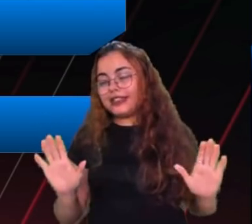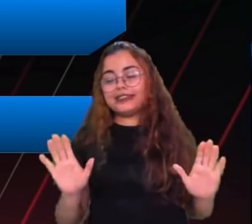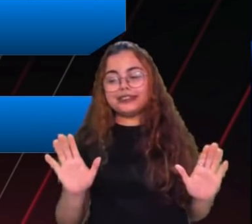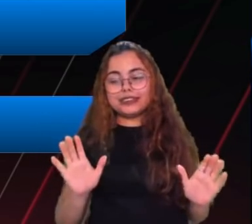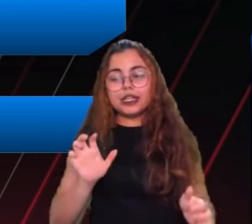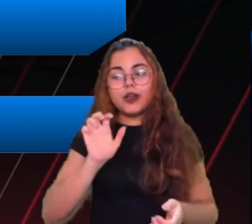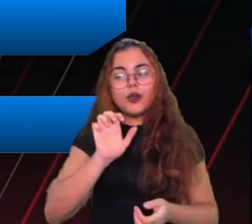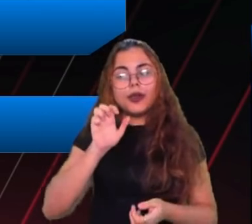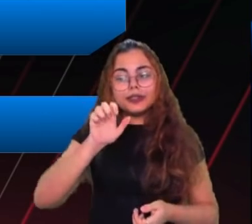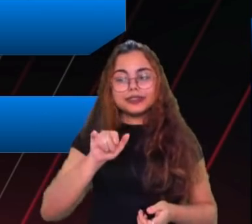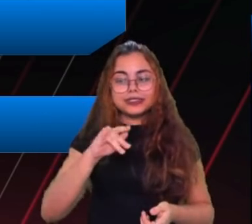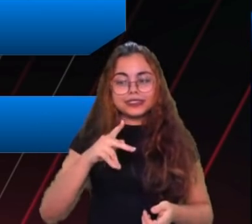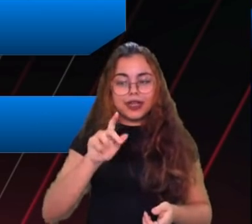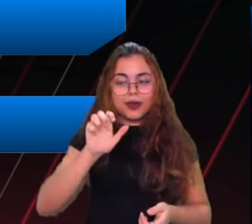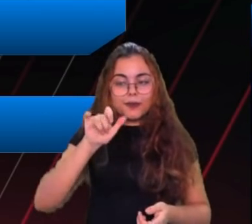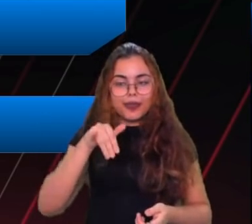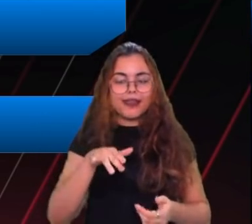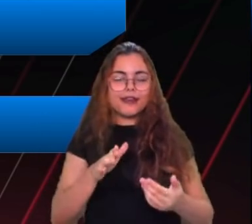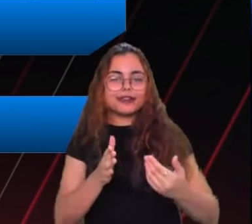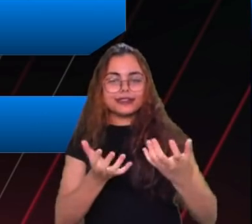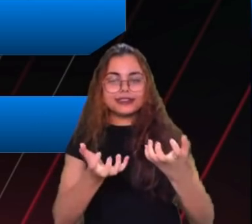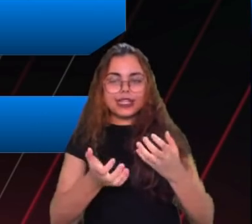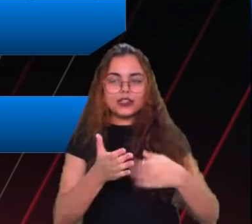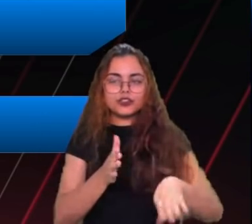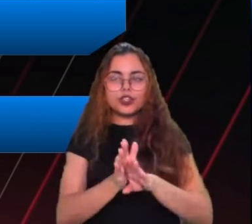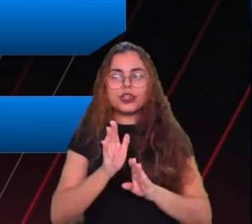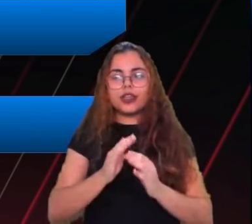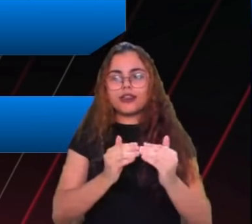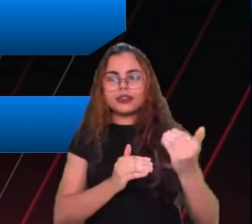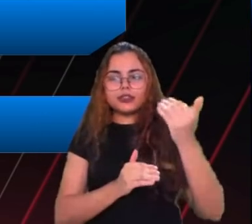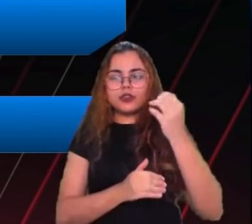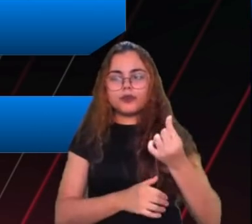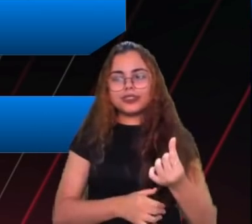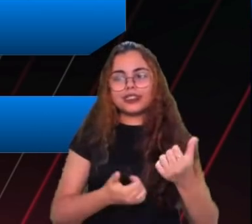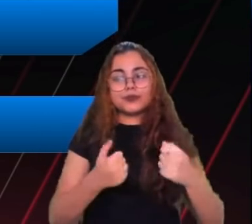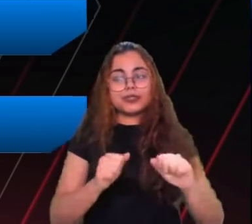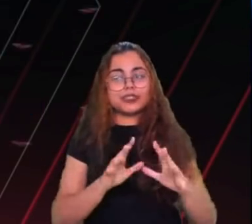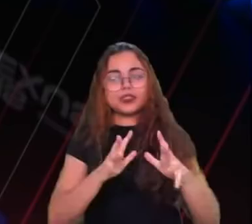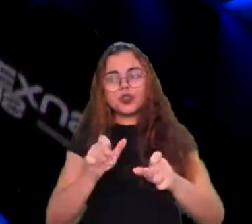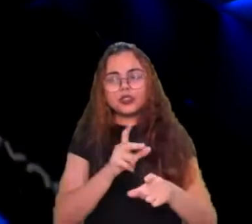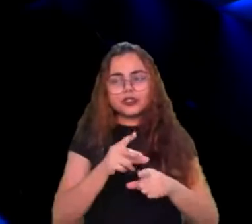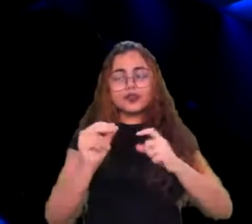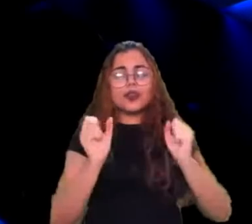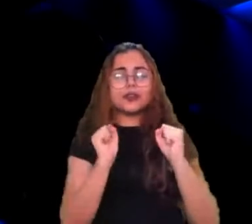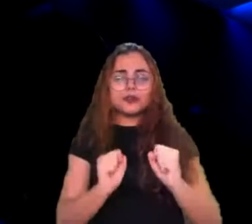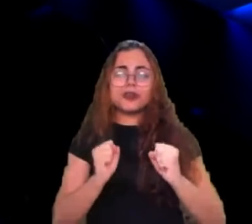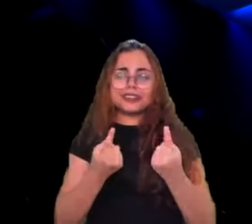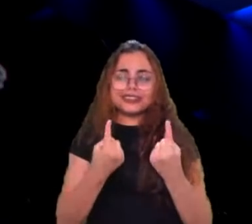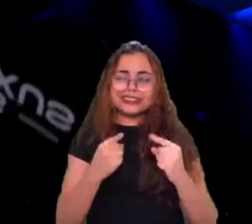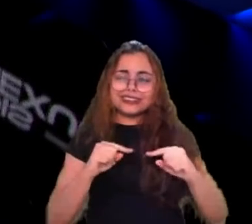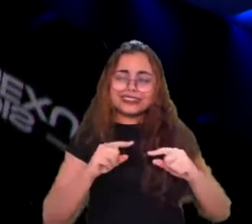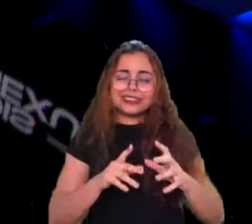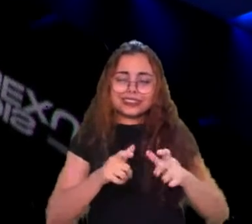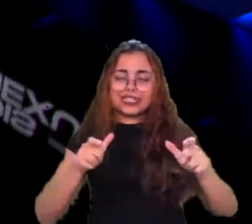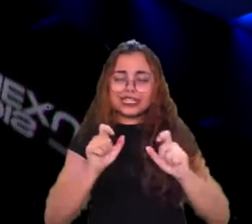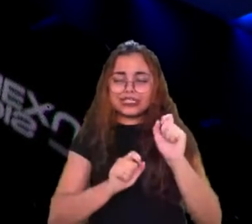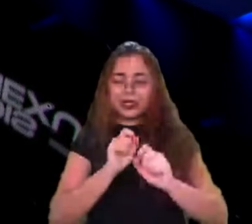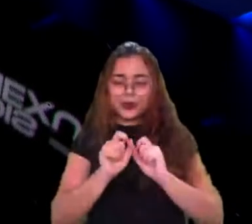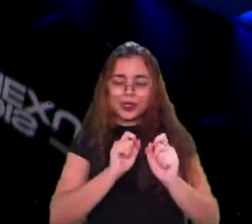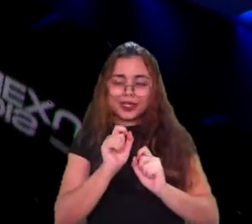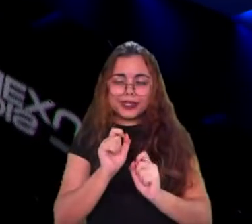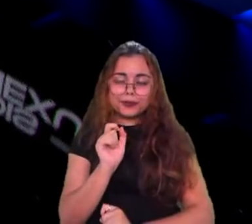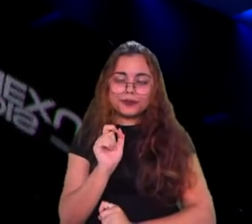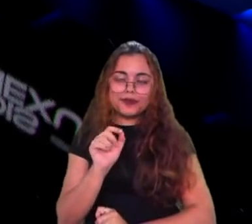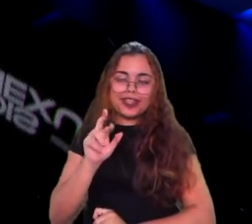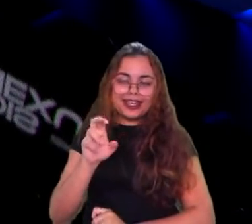6 eles precisam de todas as vitórias possíveis e o desafio grande aí é justamente a Red eu acho que